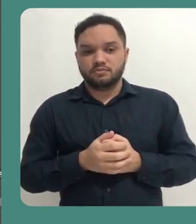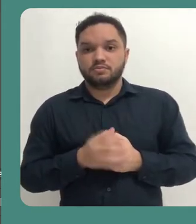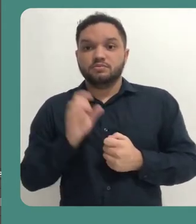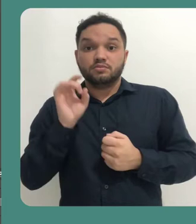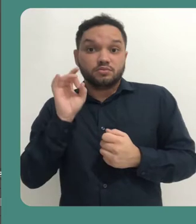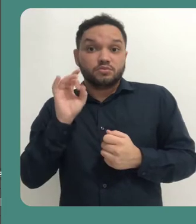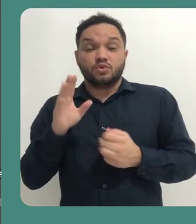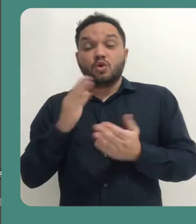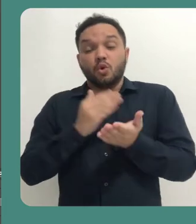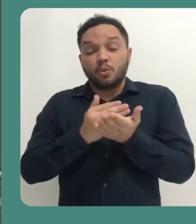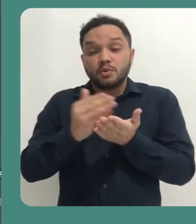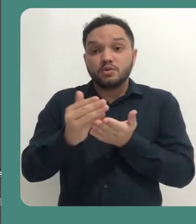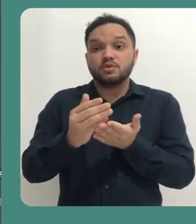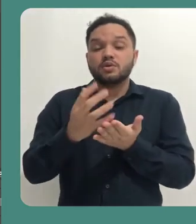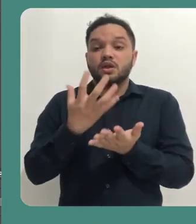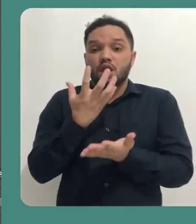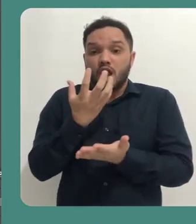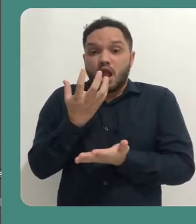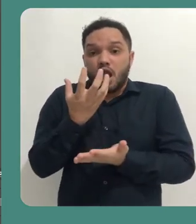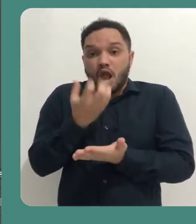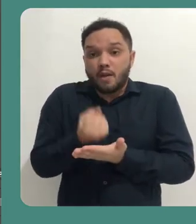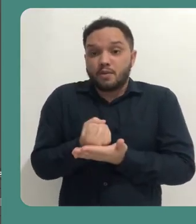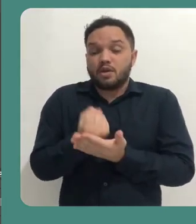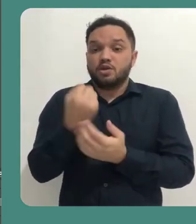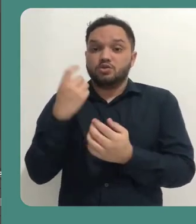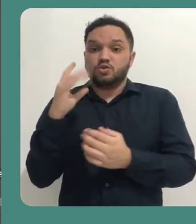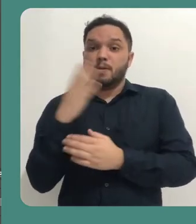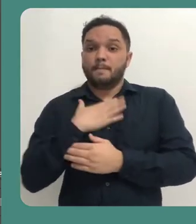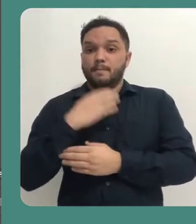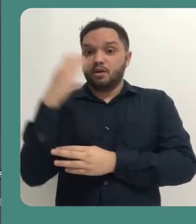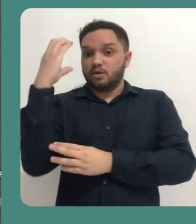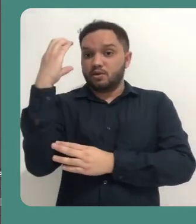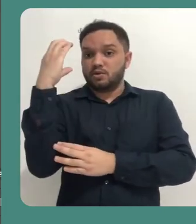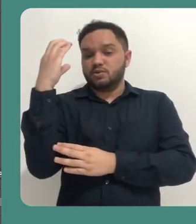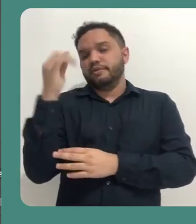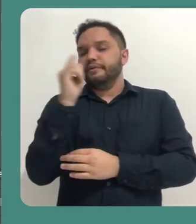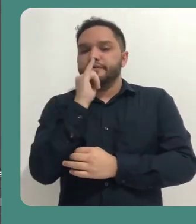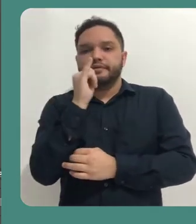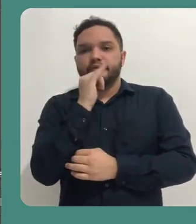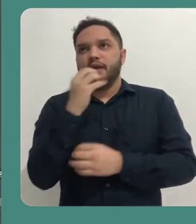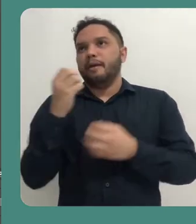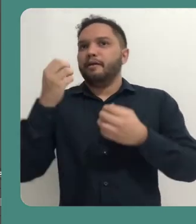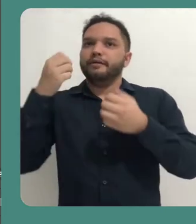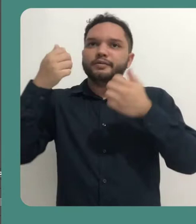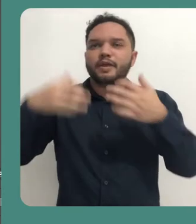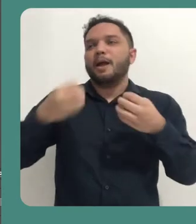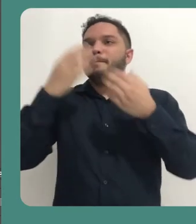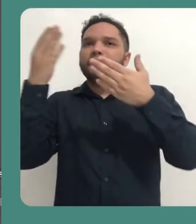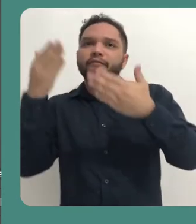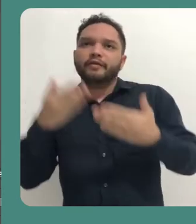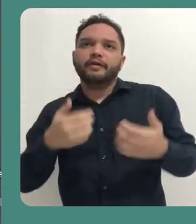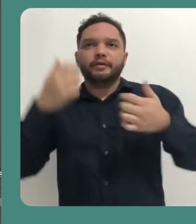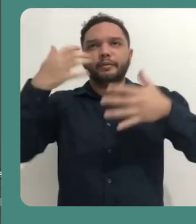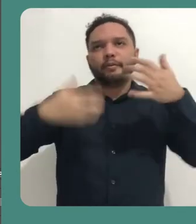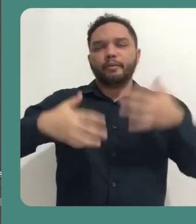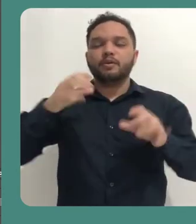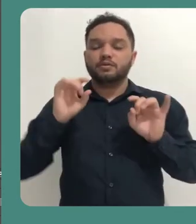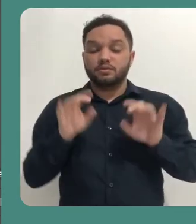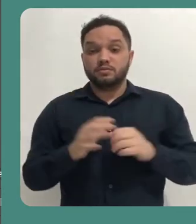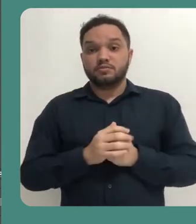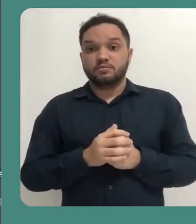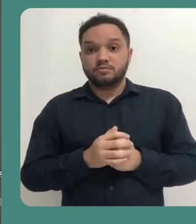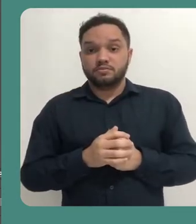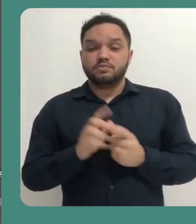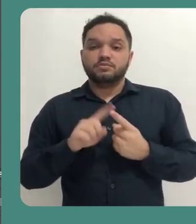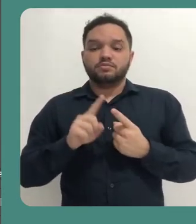vai ser somente a captura da minha webcam, que pode ser uma cena de boas-vindas para introduzir um conceito. Vou